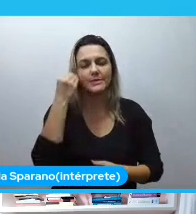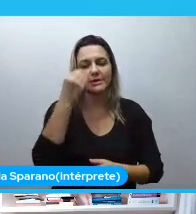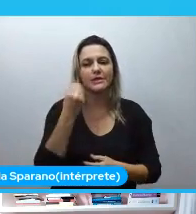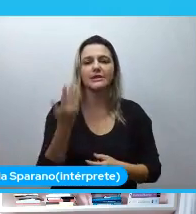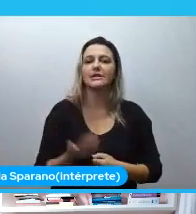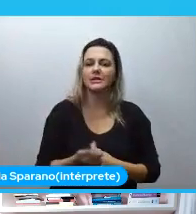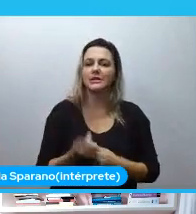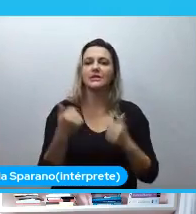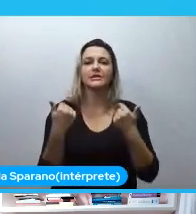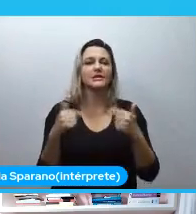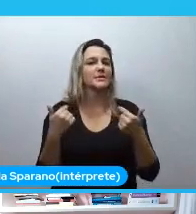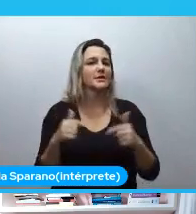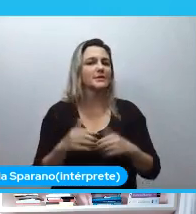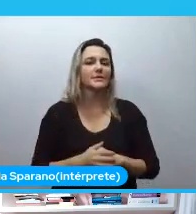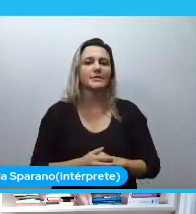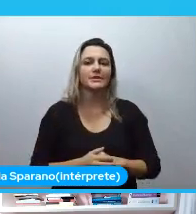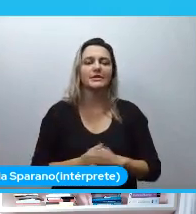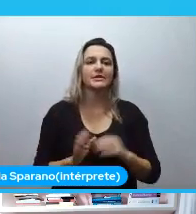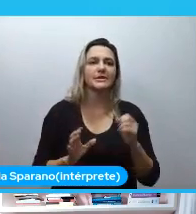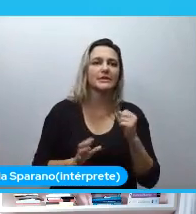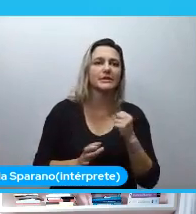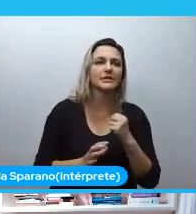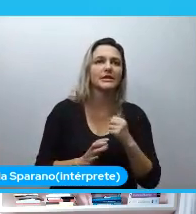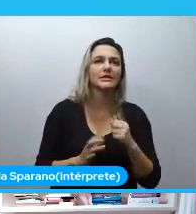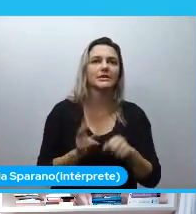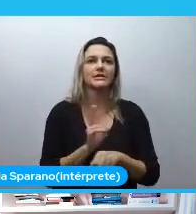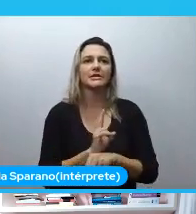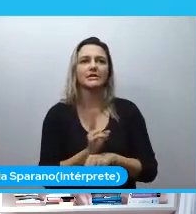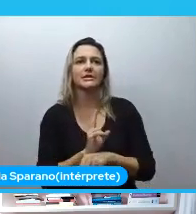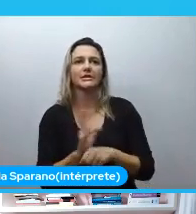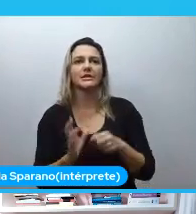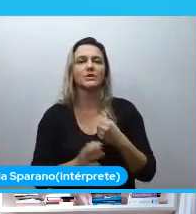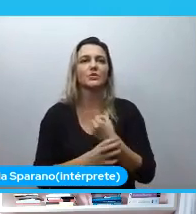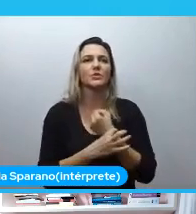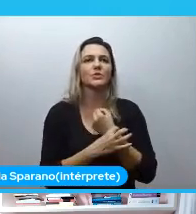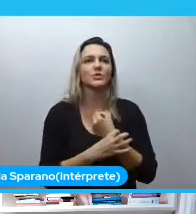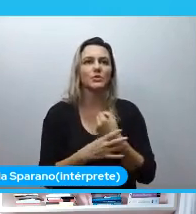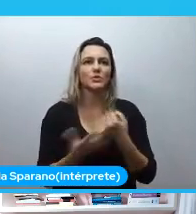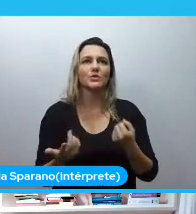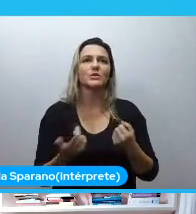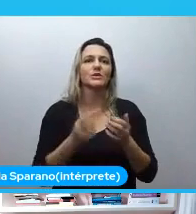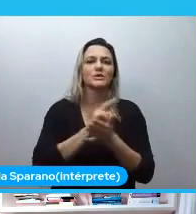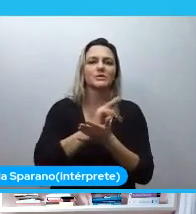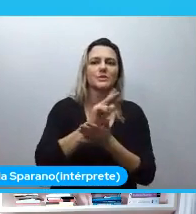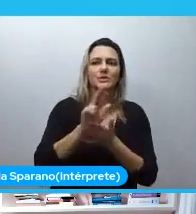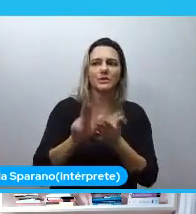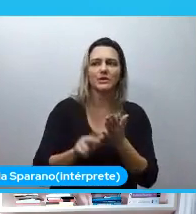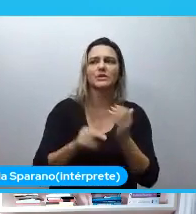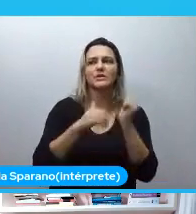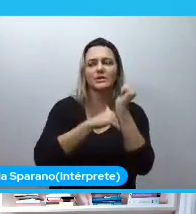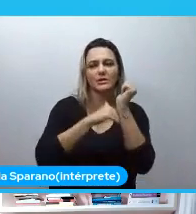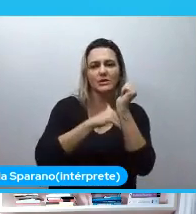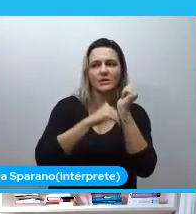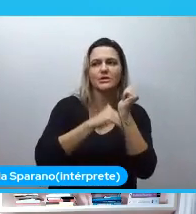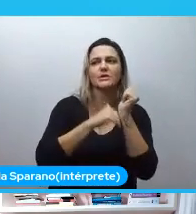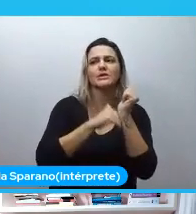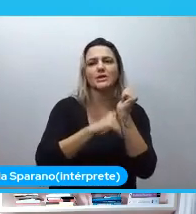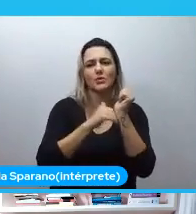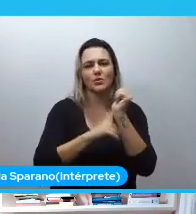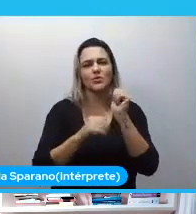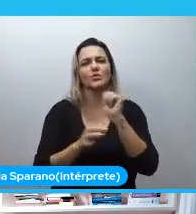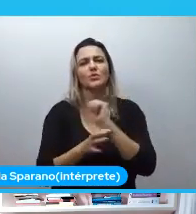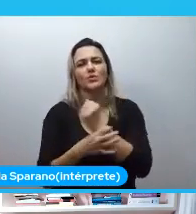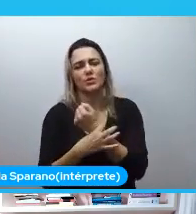segurança, autenticação, multifator. Até processar imagem. Até